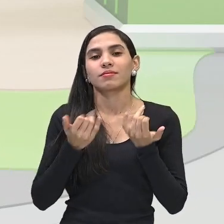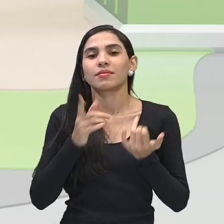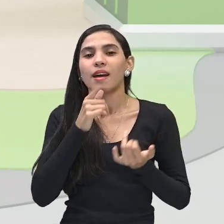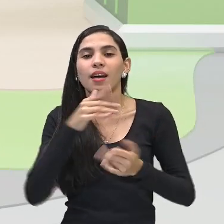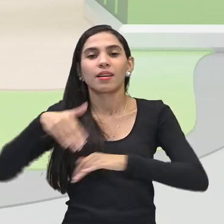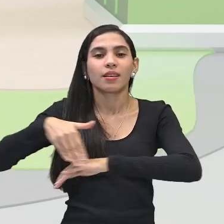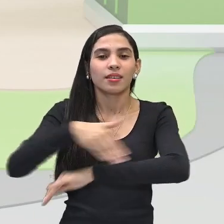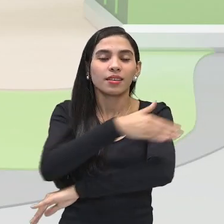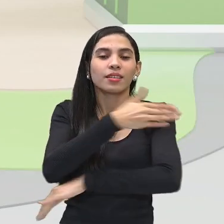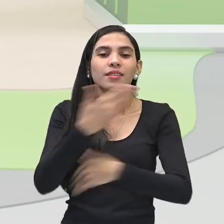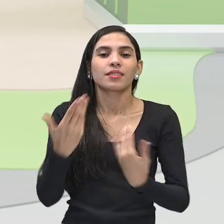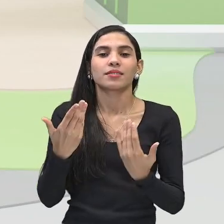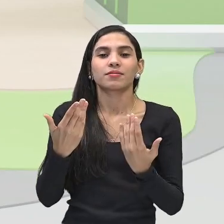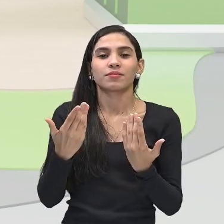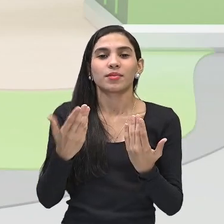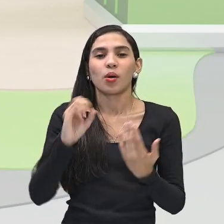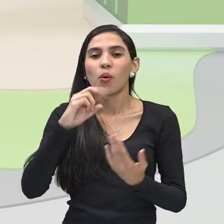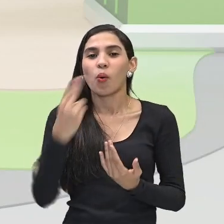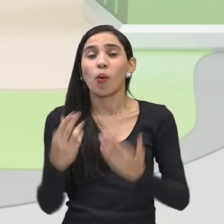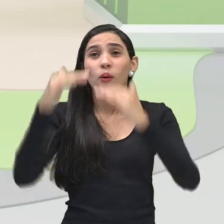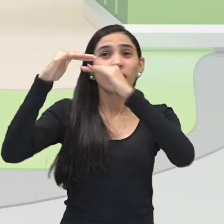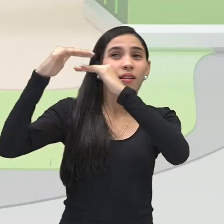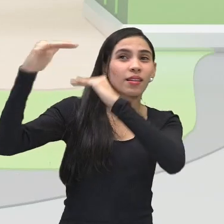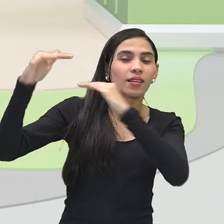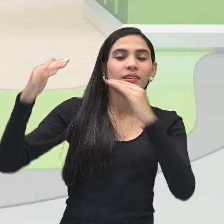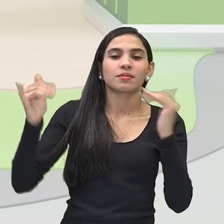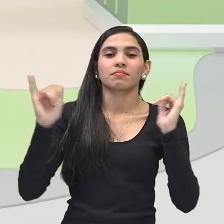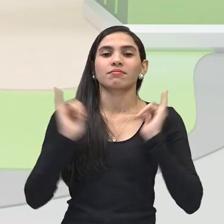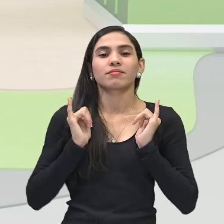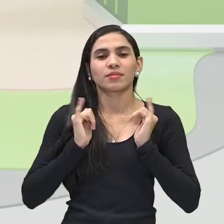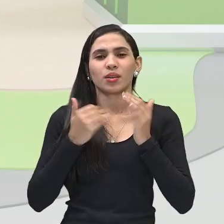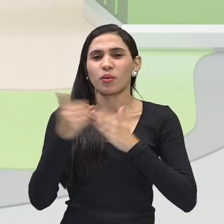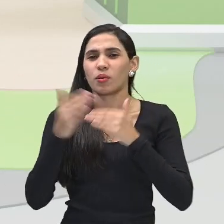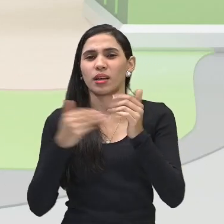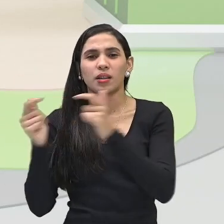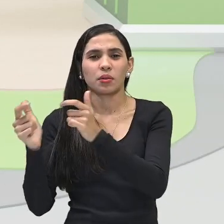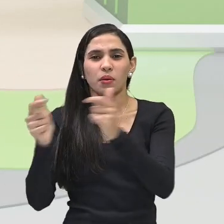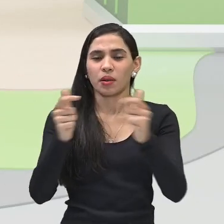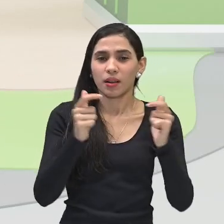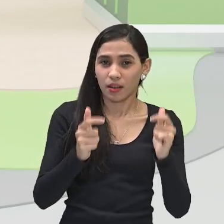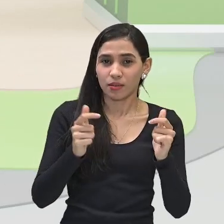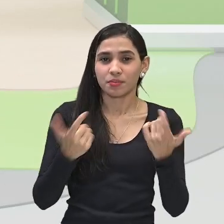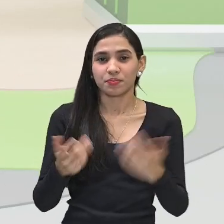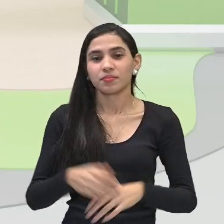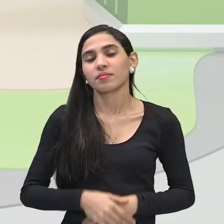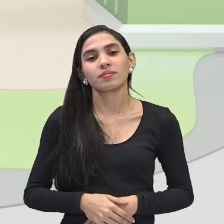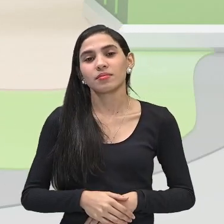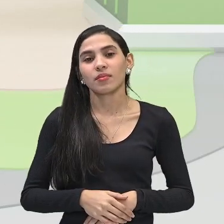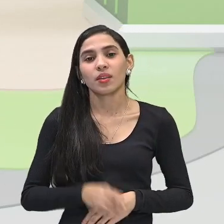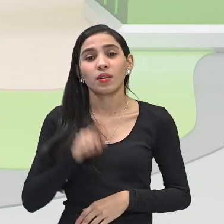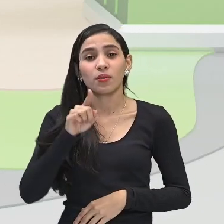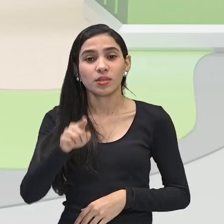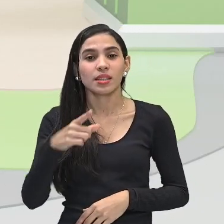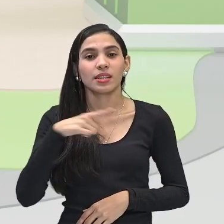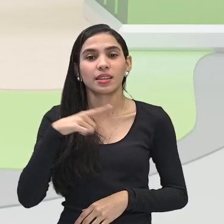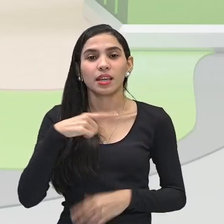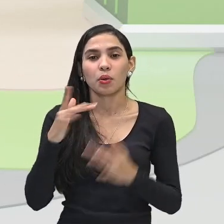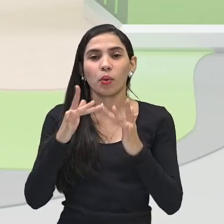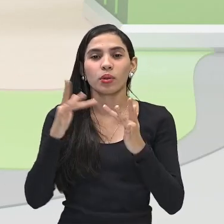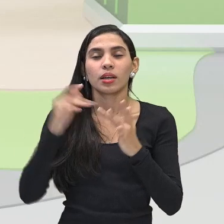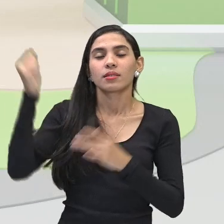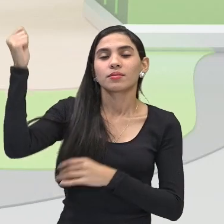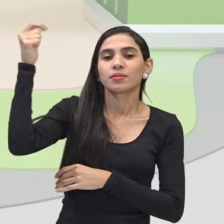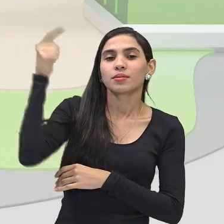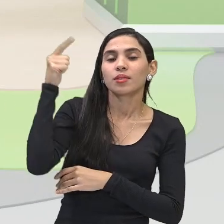beira do mar, ou ali na laje, enfim, onde? No fundo do quintal é onde você fica ali tomando aquele sol,